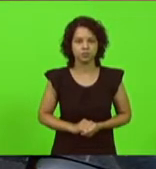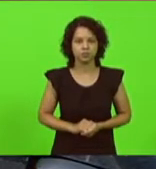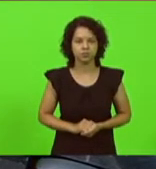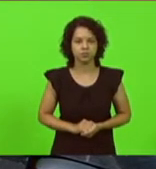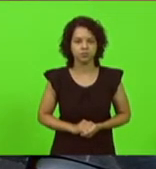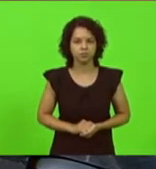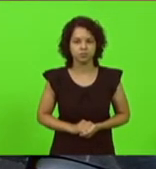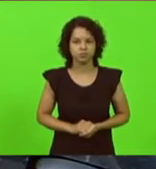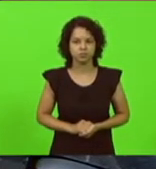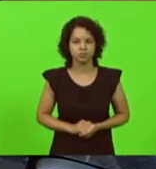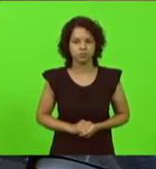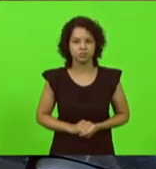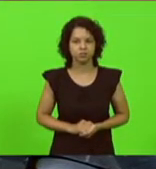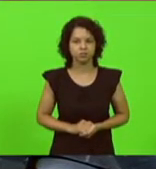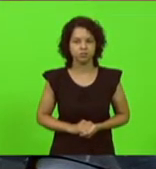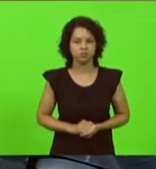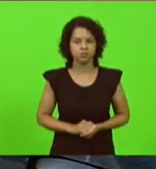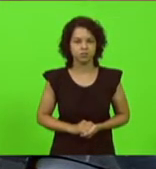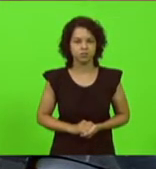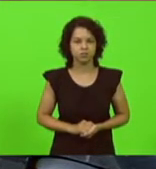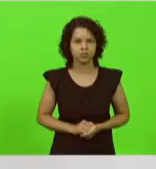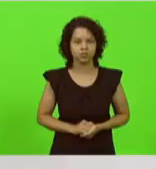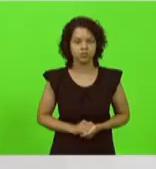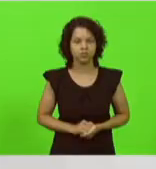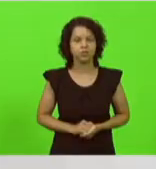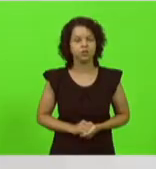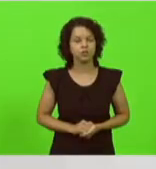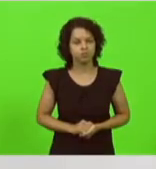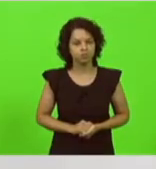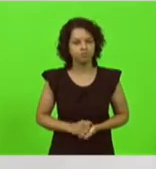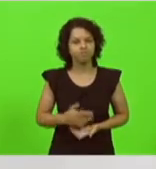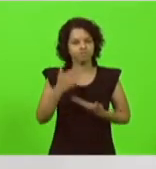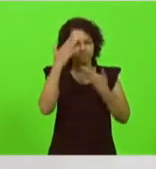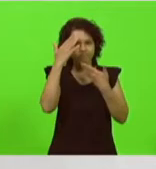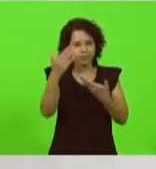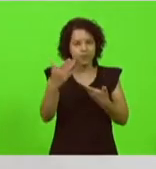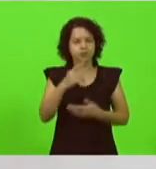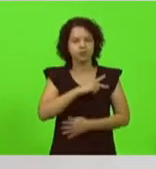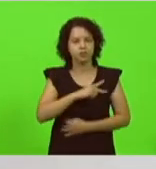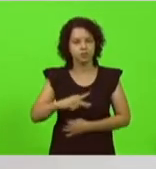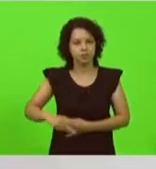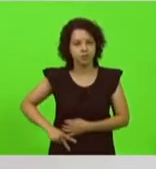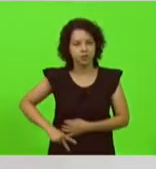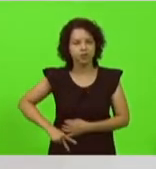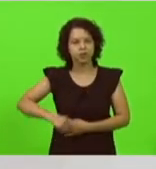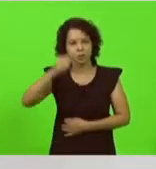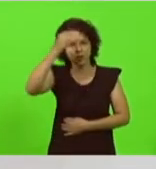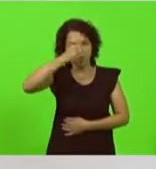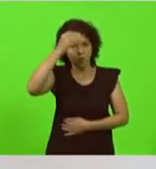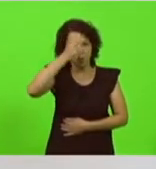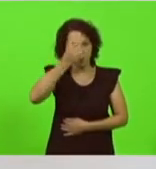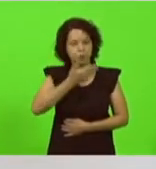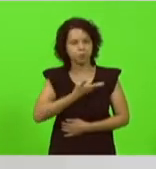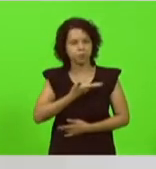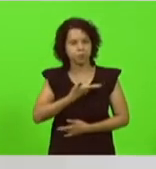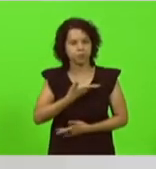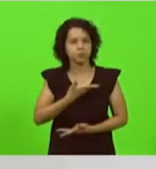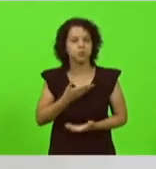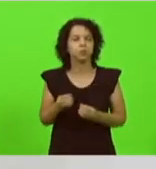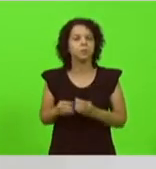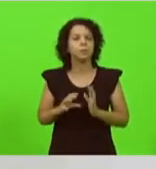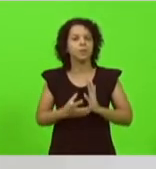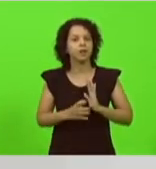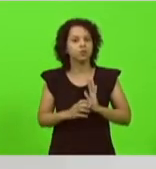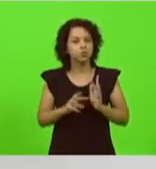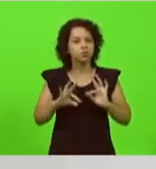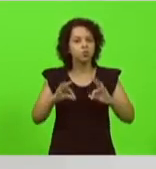muito obrigado presidente Maurício Scudlac meu colega de partido todos os deputados